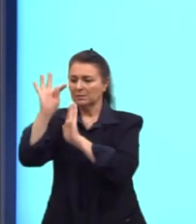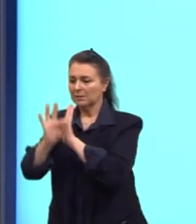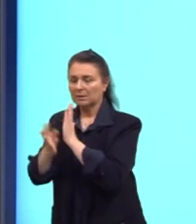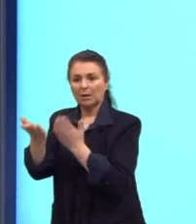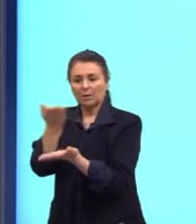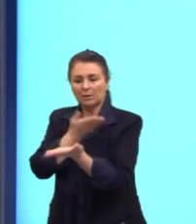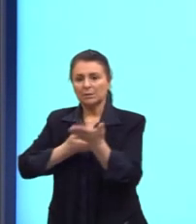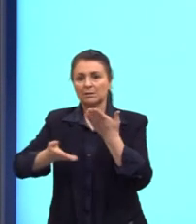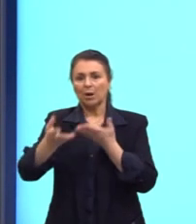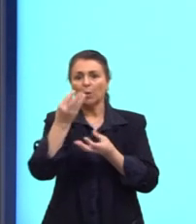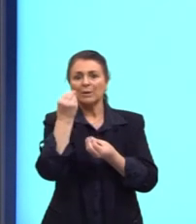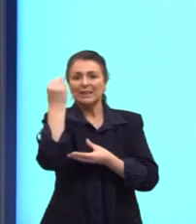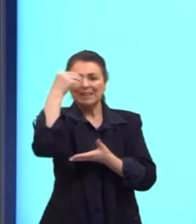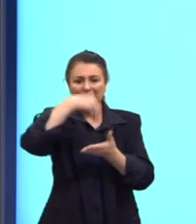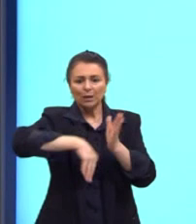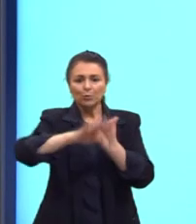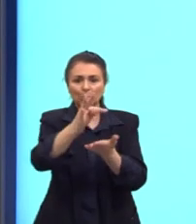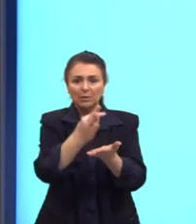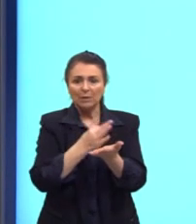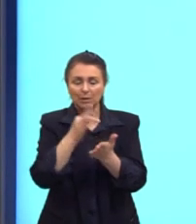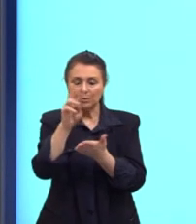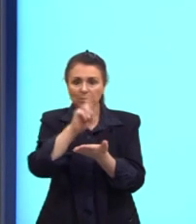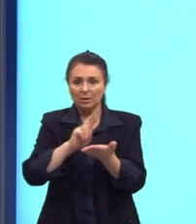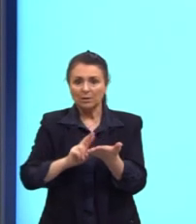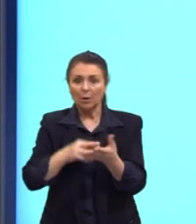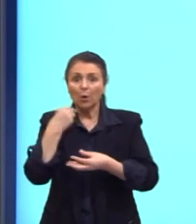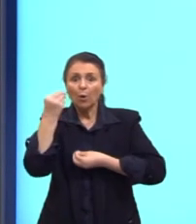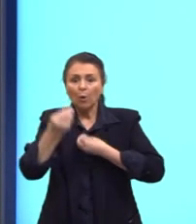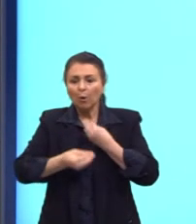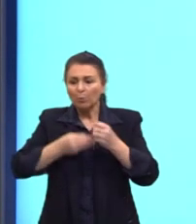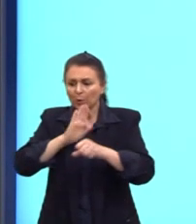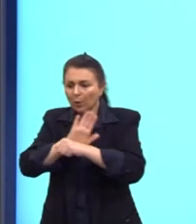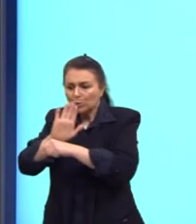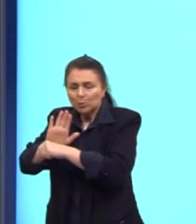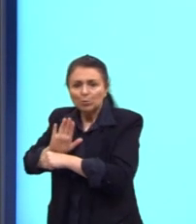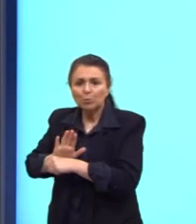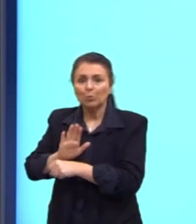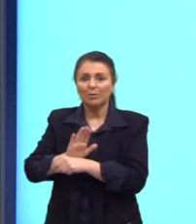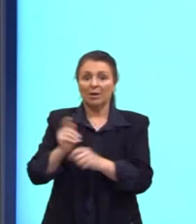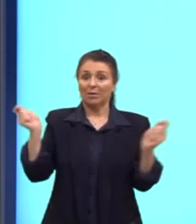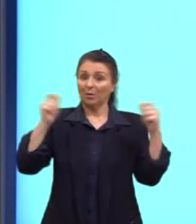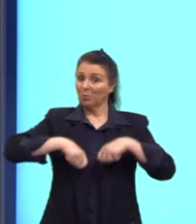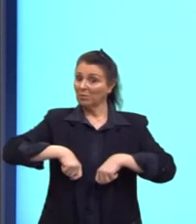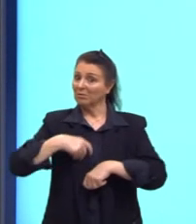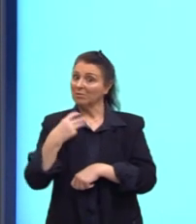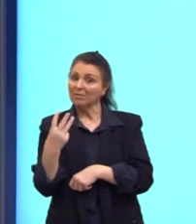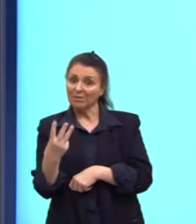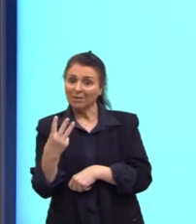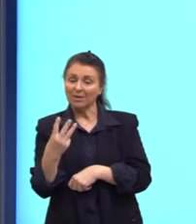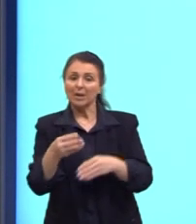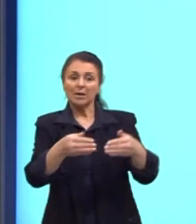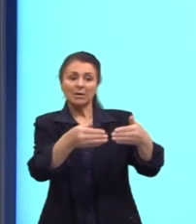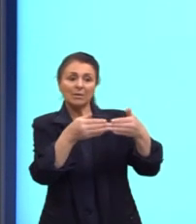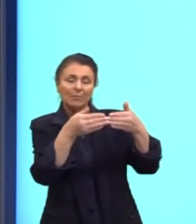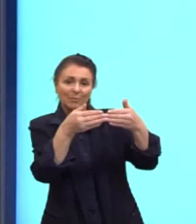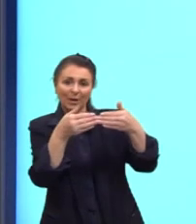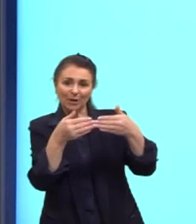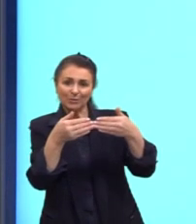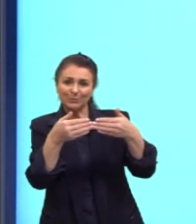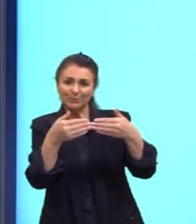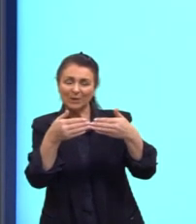intertextualidade dentro do seu texto de redação? E como isso te ajuda? Te ajuda na competência 3, que pede para te articular